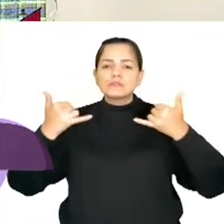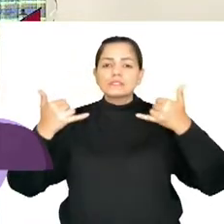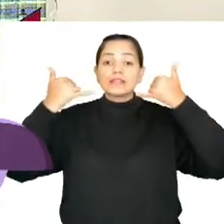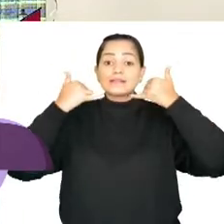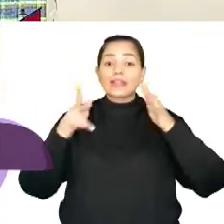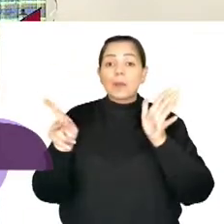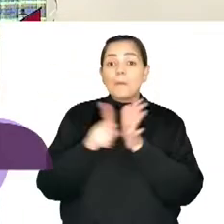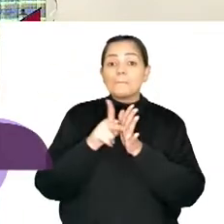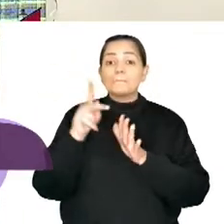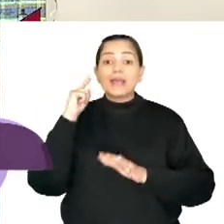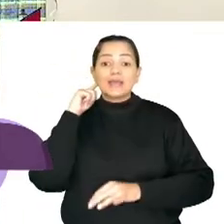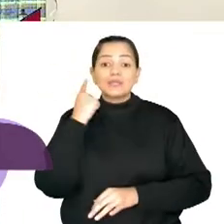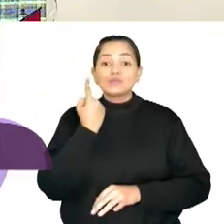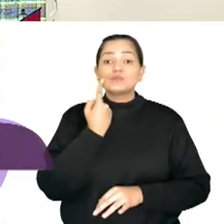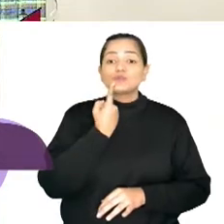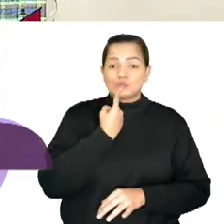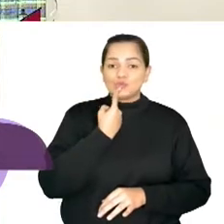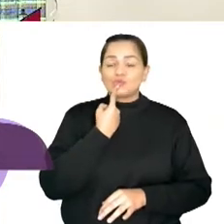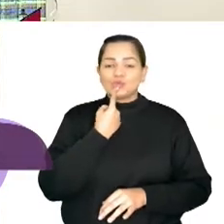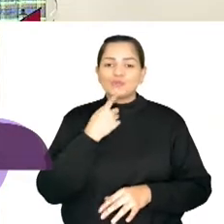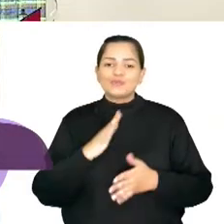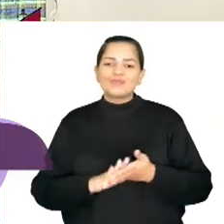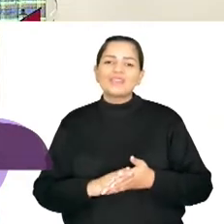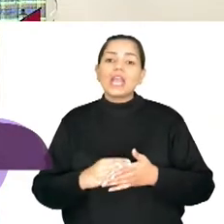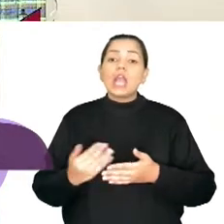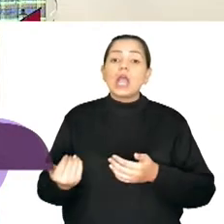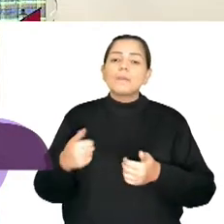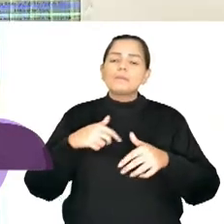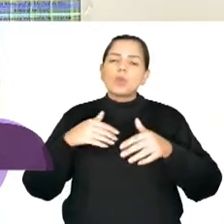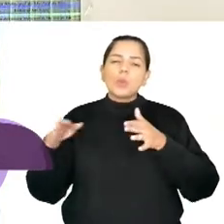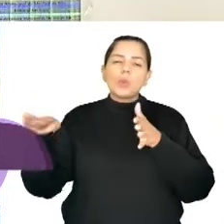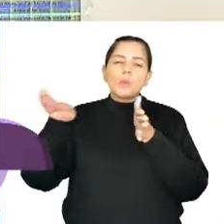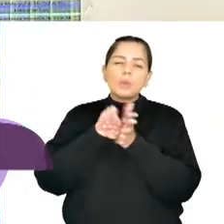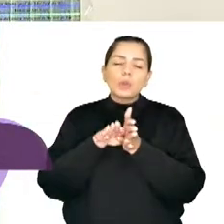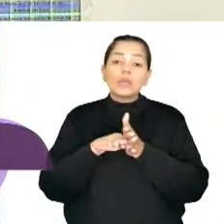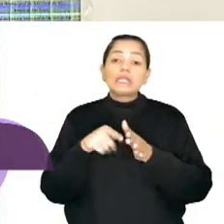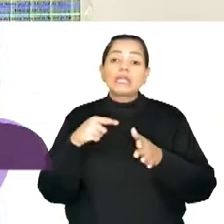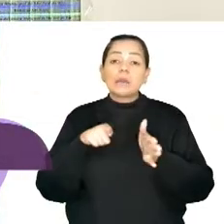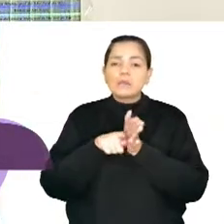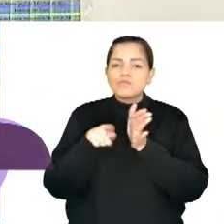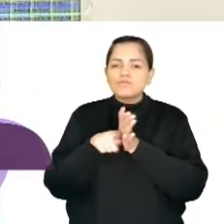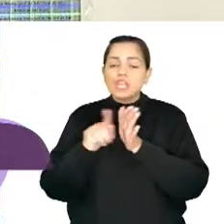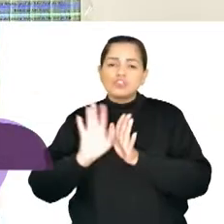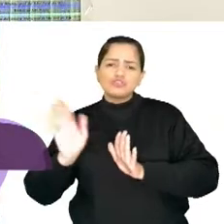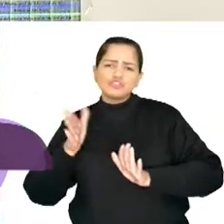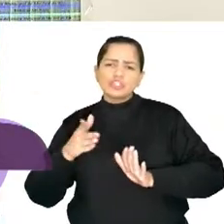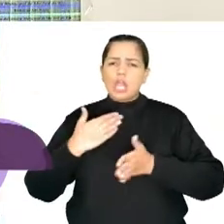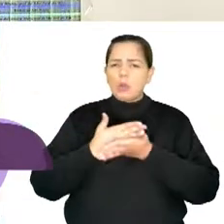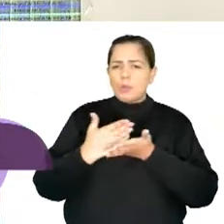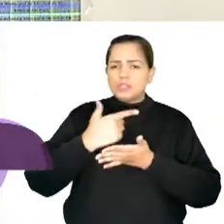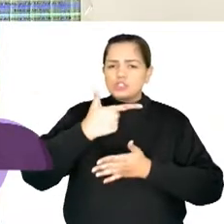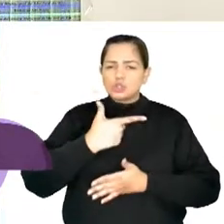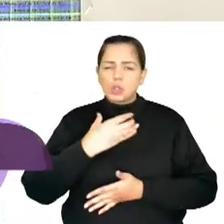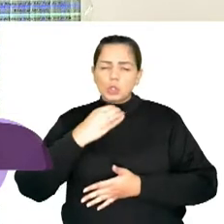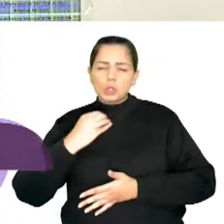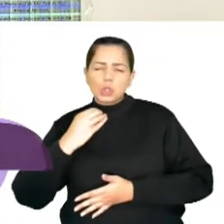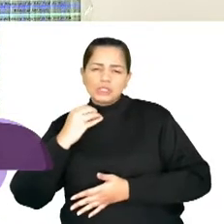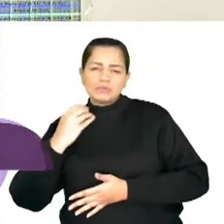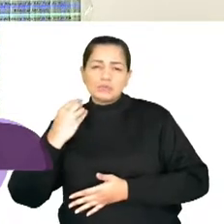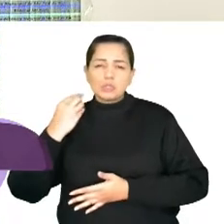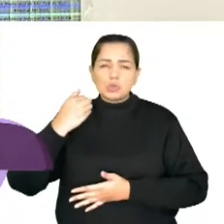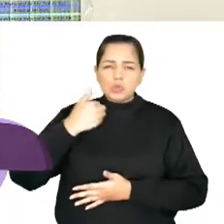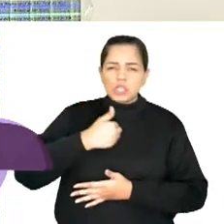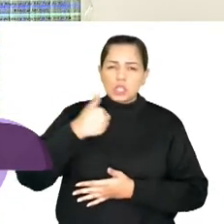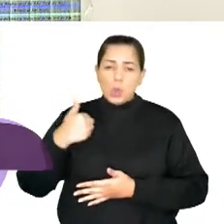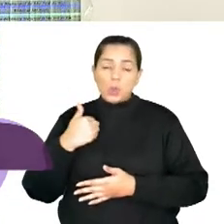Libras para Pessoas Surdas ou com Deficiência Auditiva. O Programa de Empregabilidade para Pessoas com Deficiência, ele já existe desde